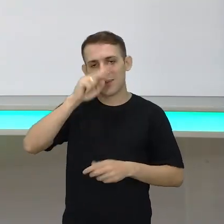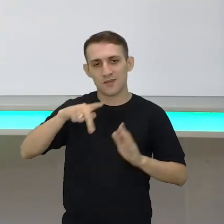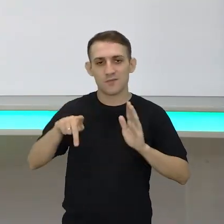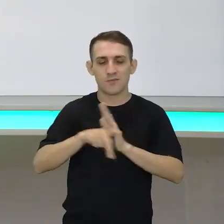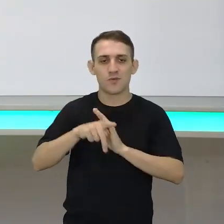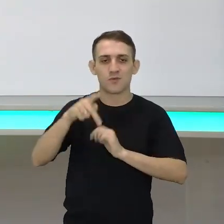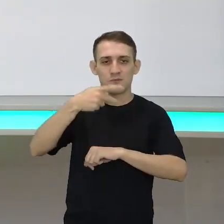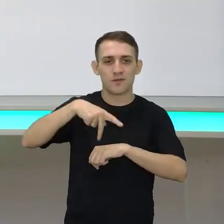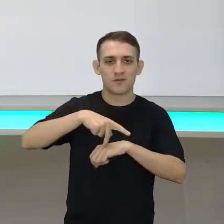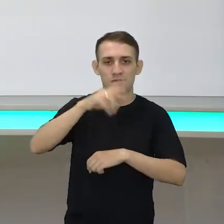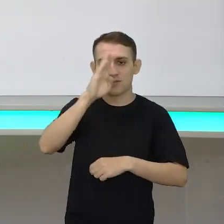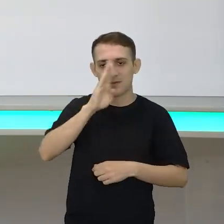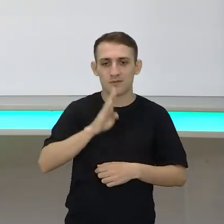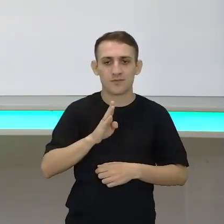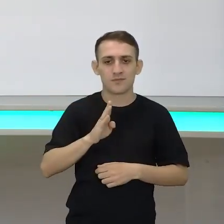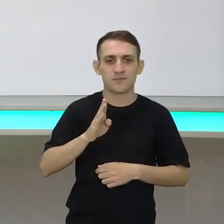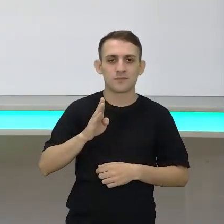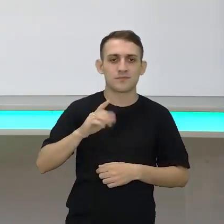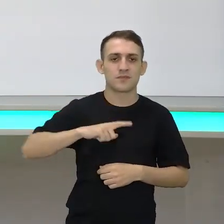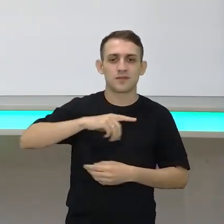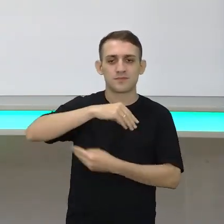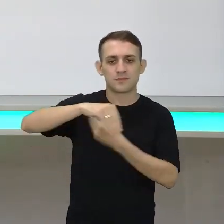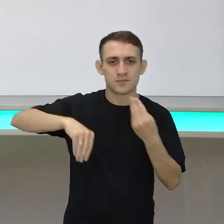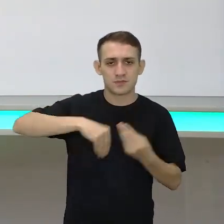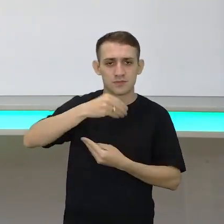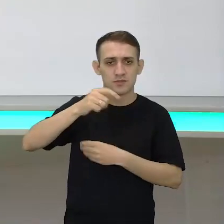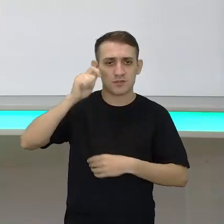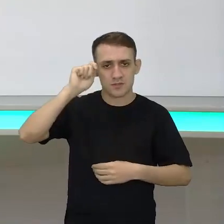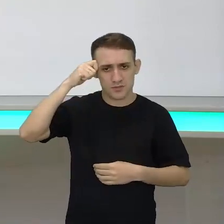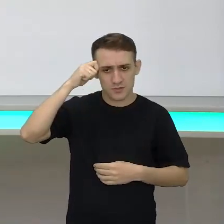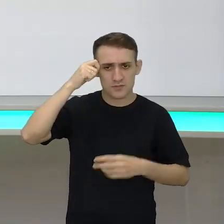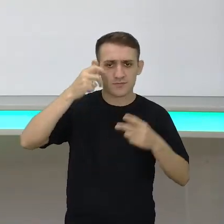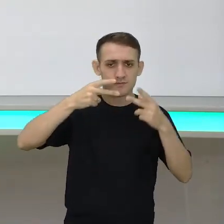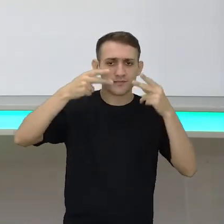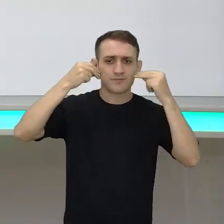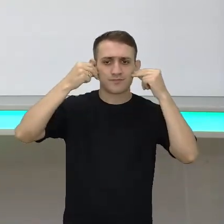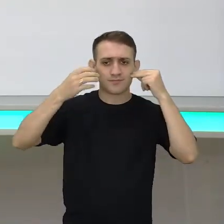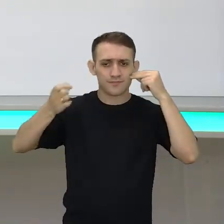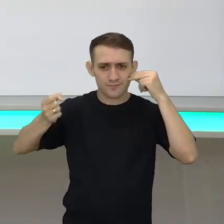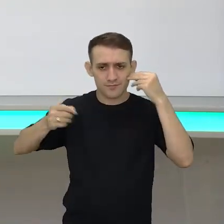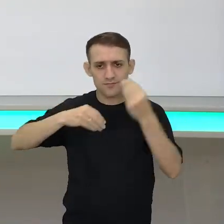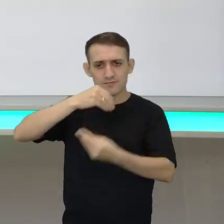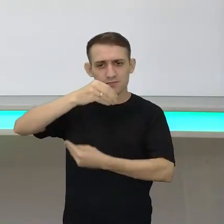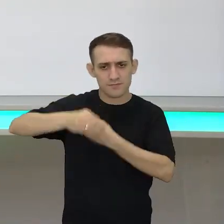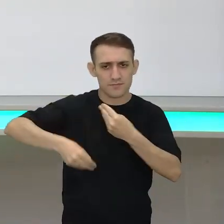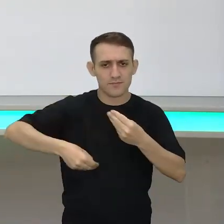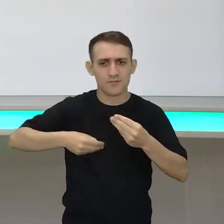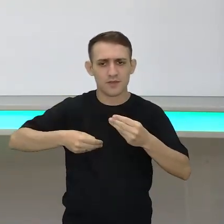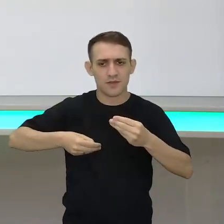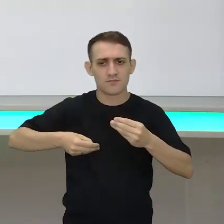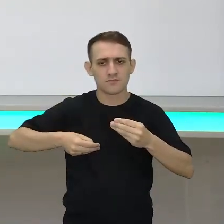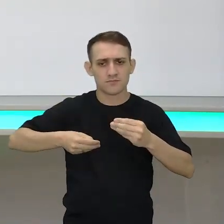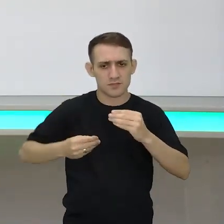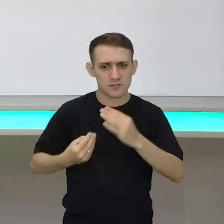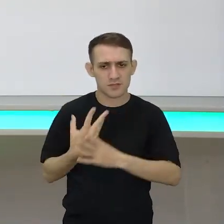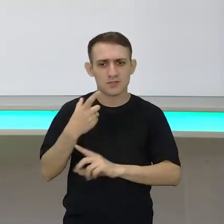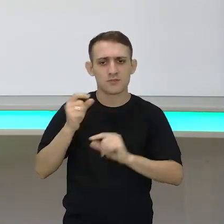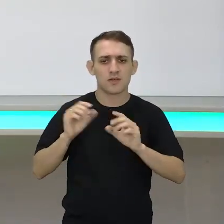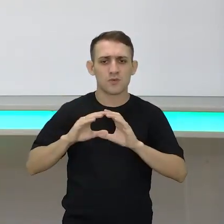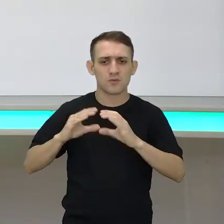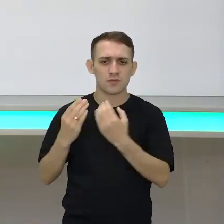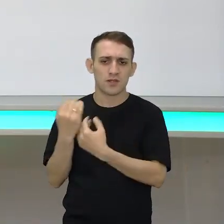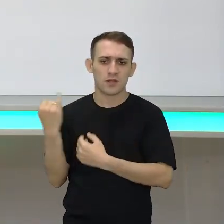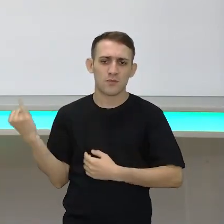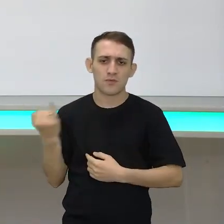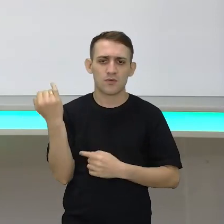nosso Brasil. Então, com miscigenação de negros, indígenas e brancos, nasce essa comunidade tão importante,